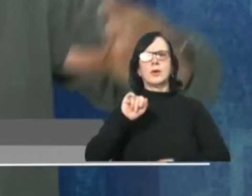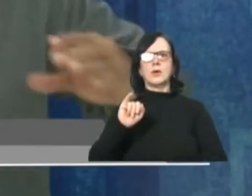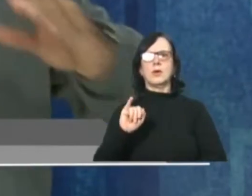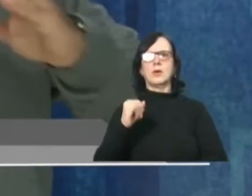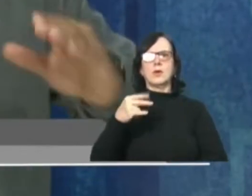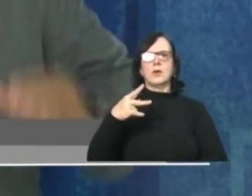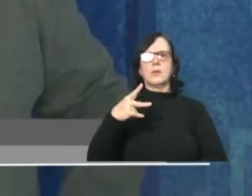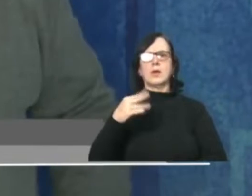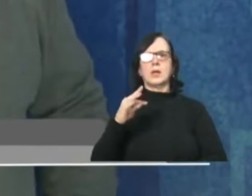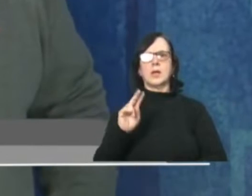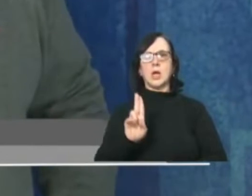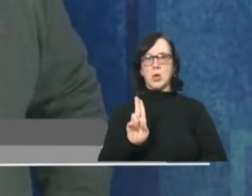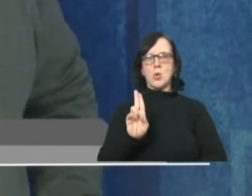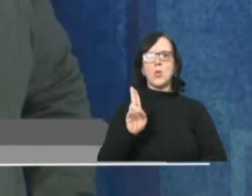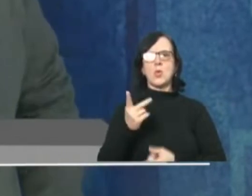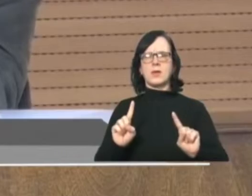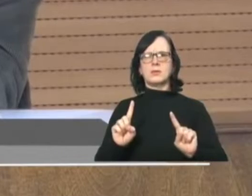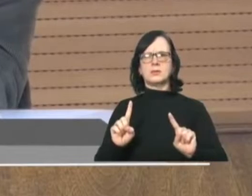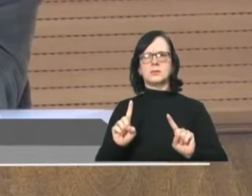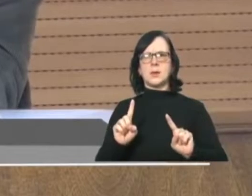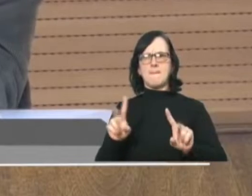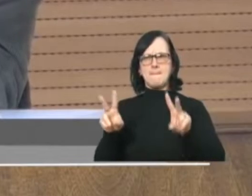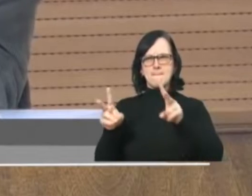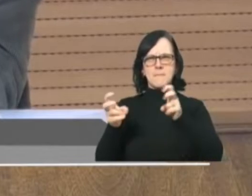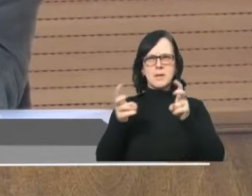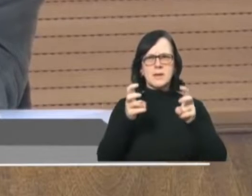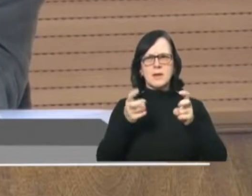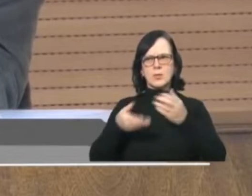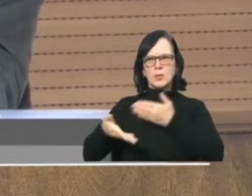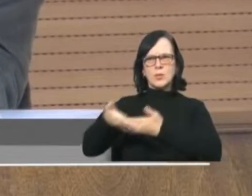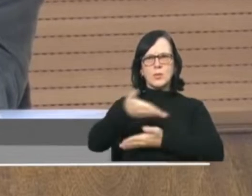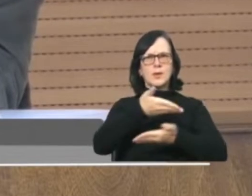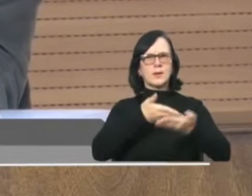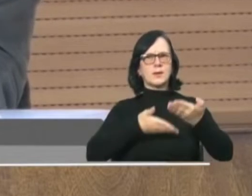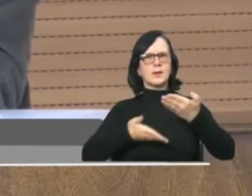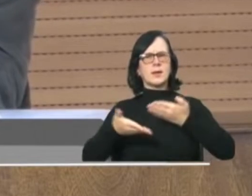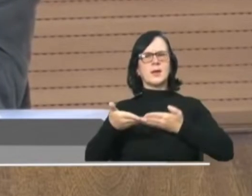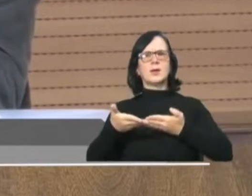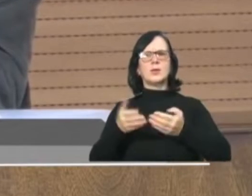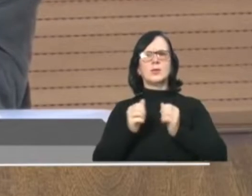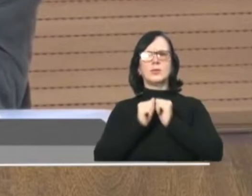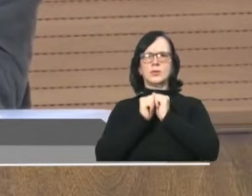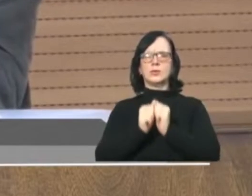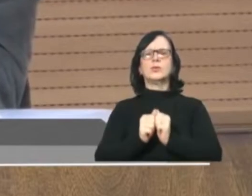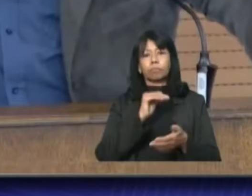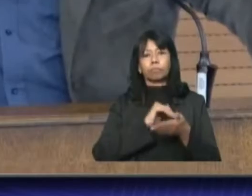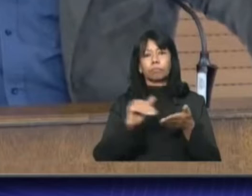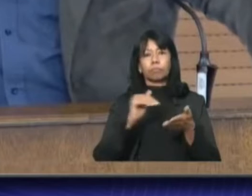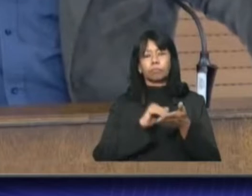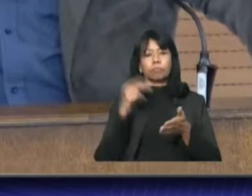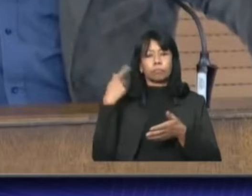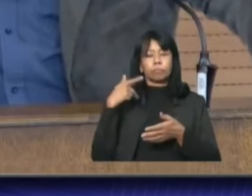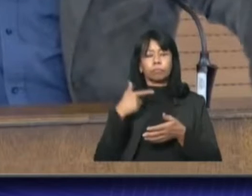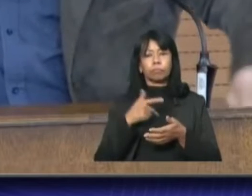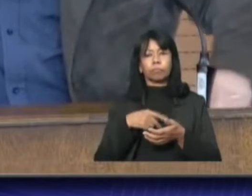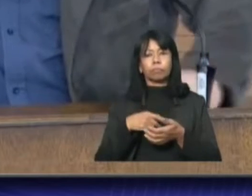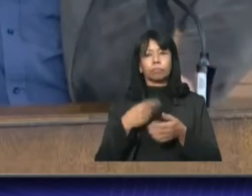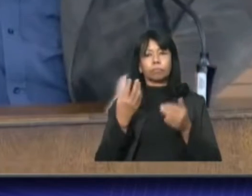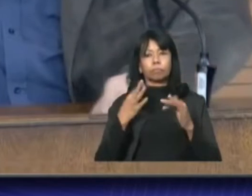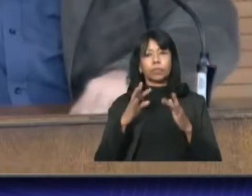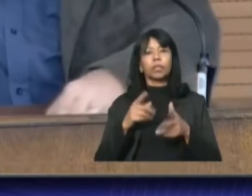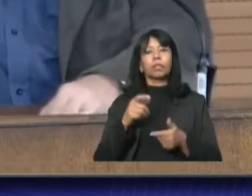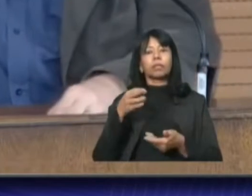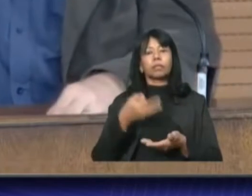carro-chefe em questão de arrecadação. Durante a audiência pública, o secretário de planejamento, Wilner José